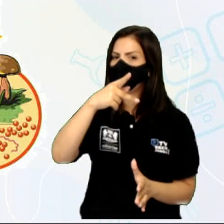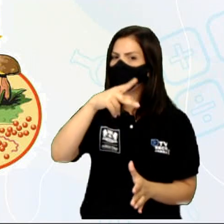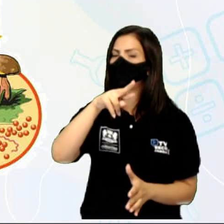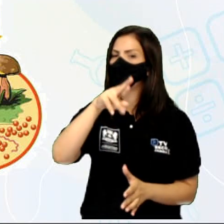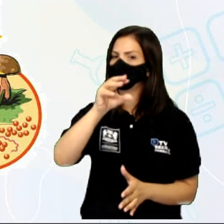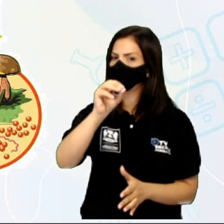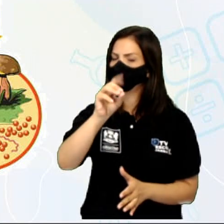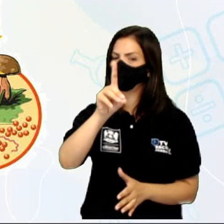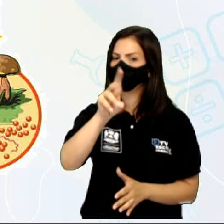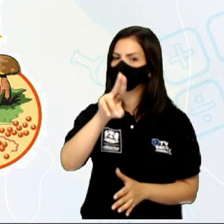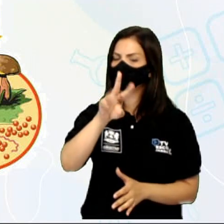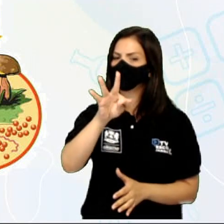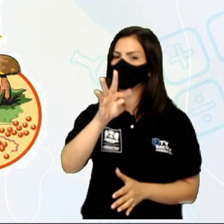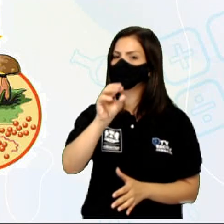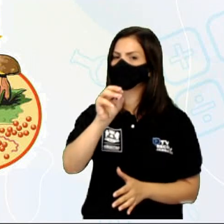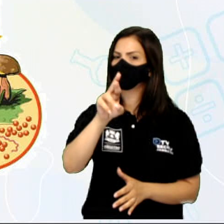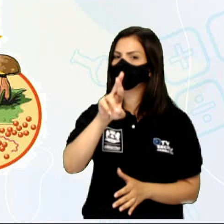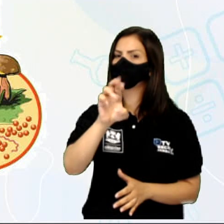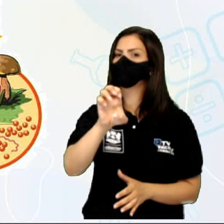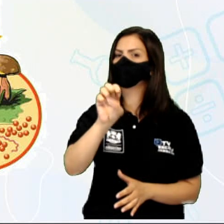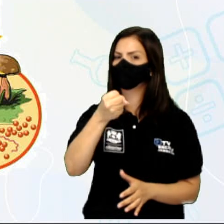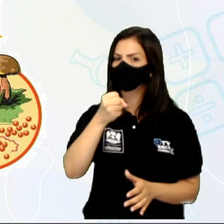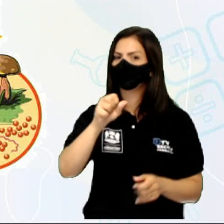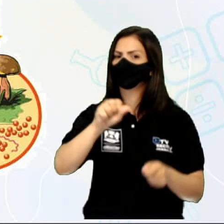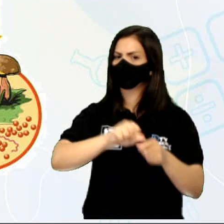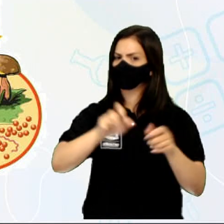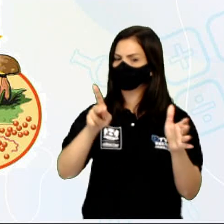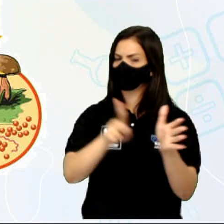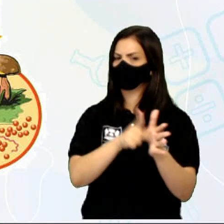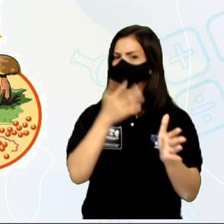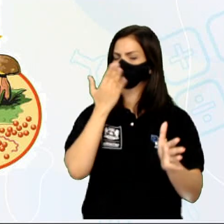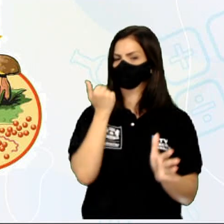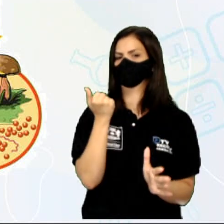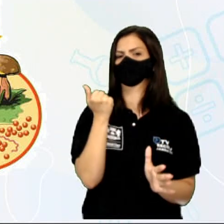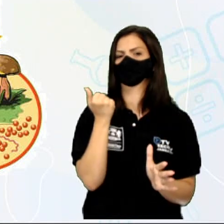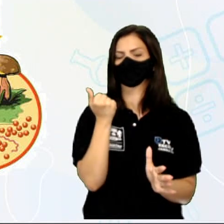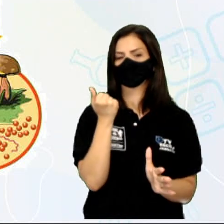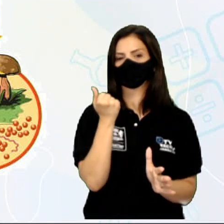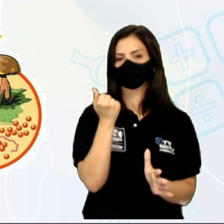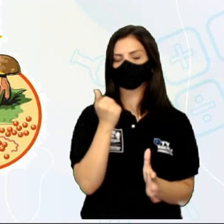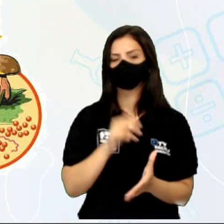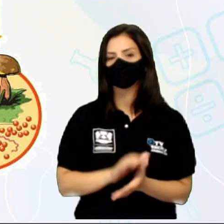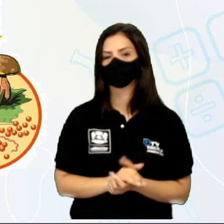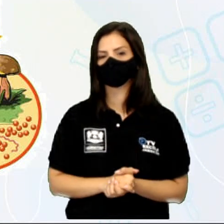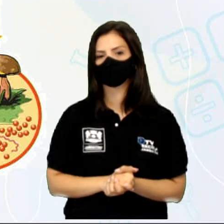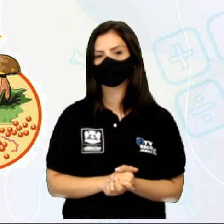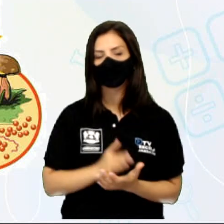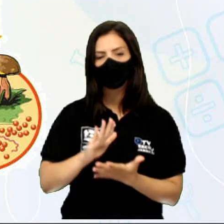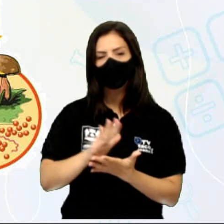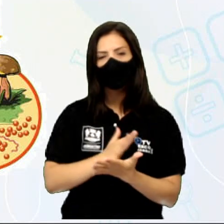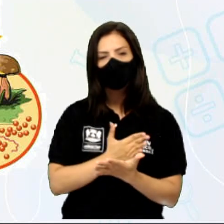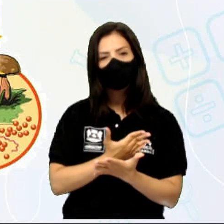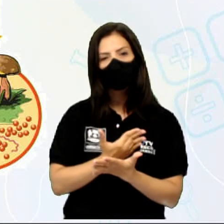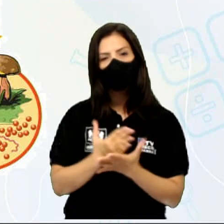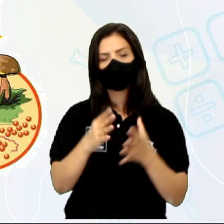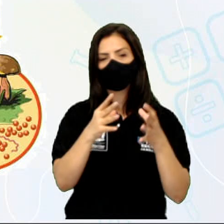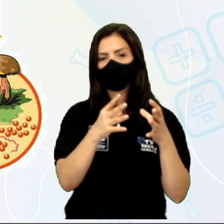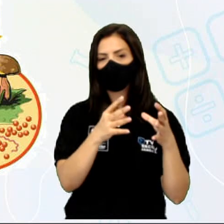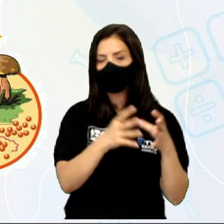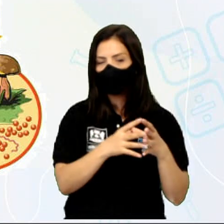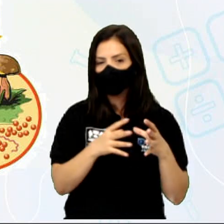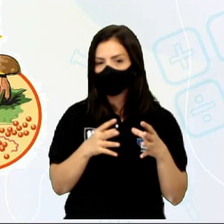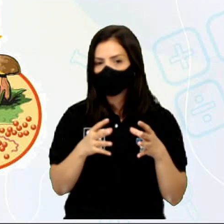produzem o seu alimento. Ok? Vamos falar agora sobre algumas categorias de